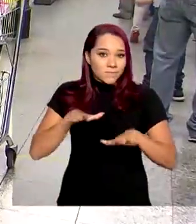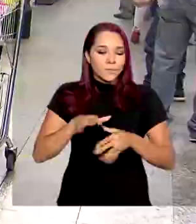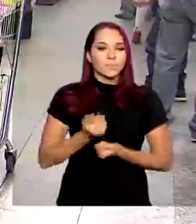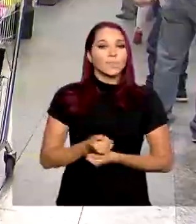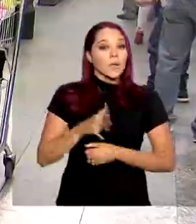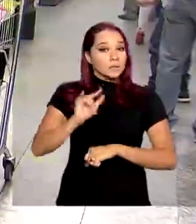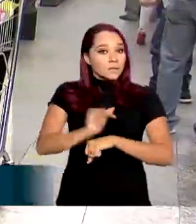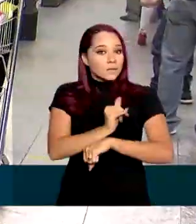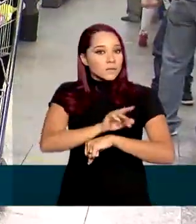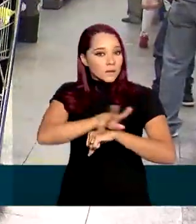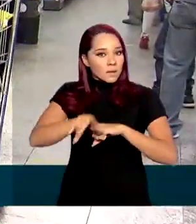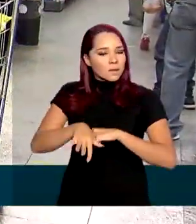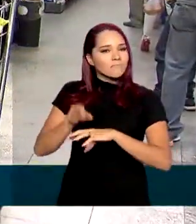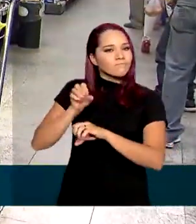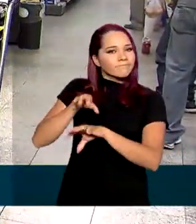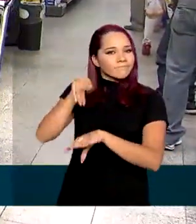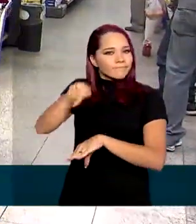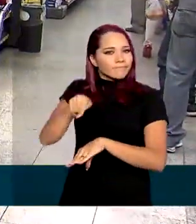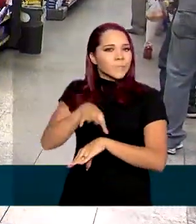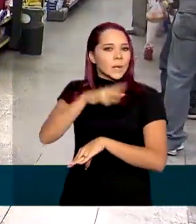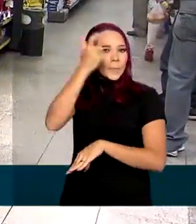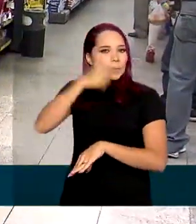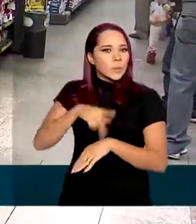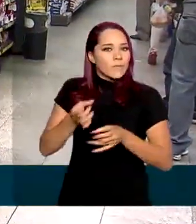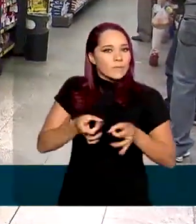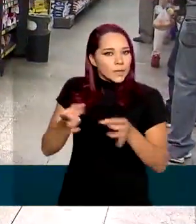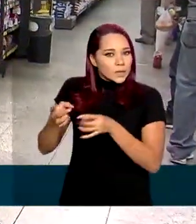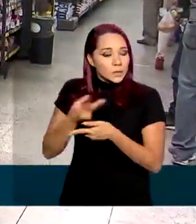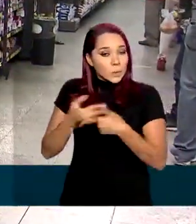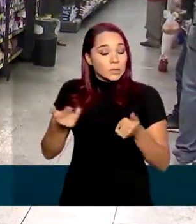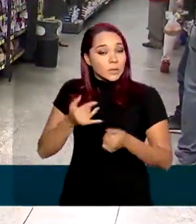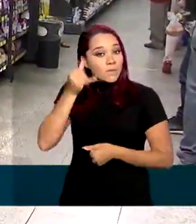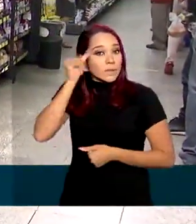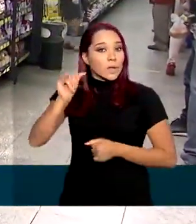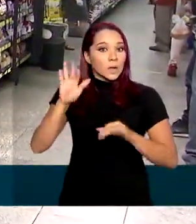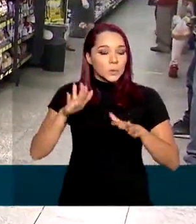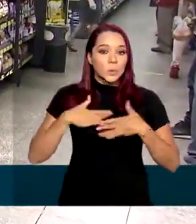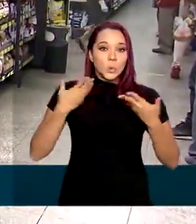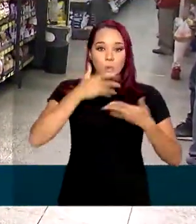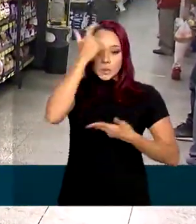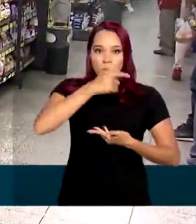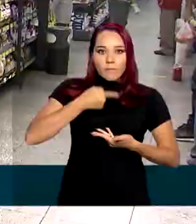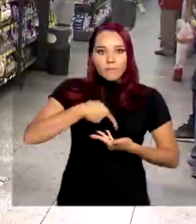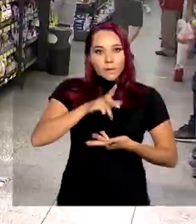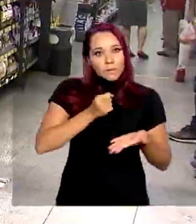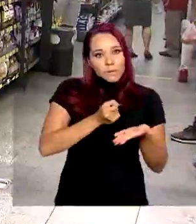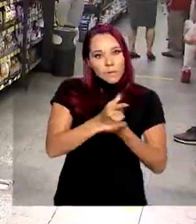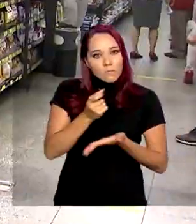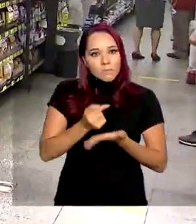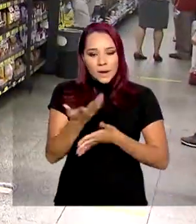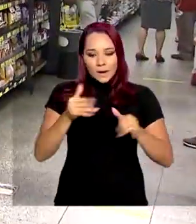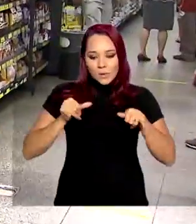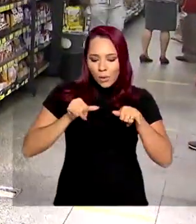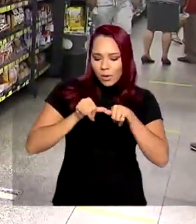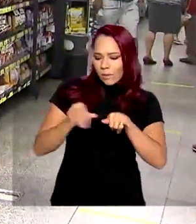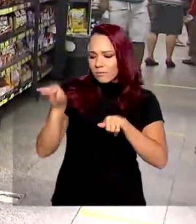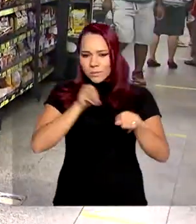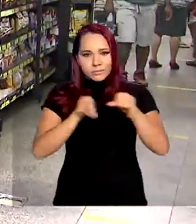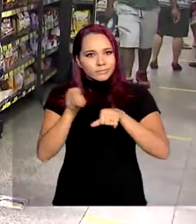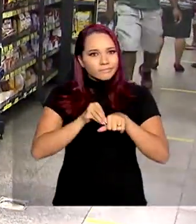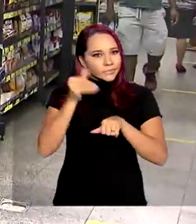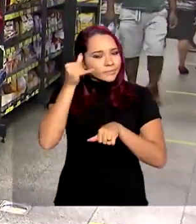medida é para educar os fornecedores e evitar sustos ao consumidor na hora de encher o carrinho.